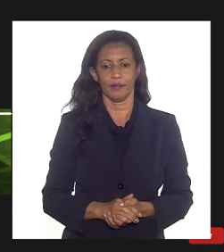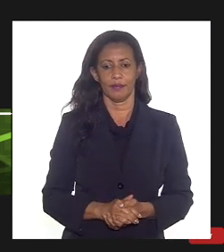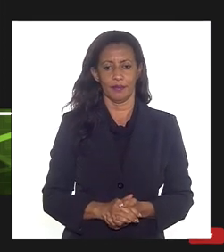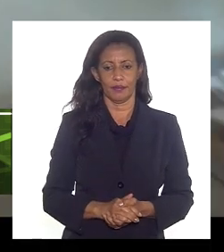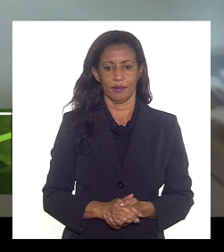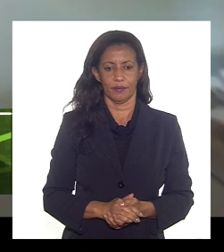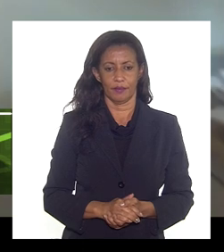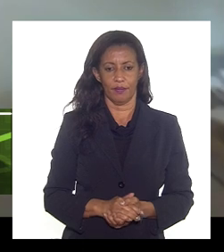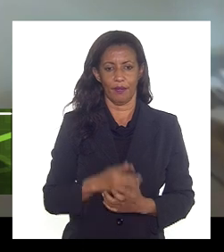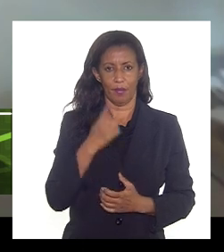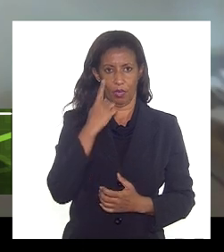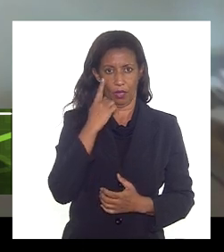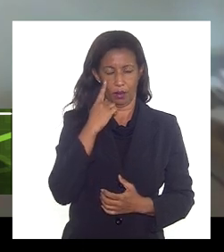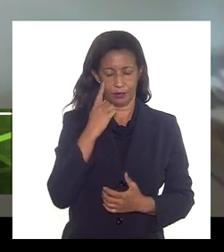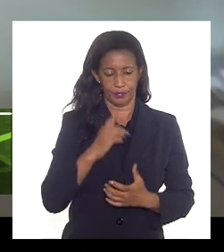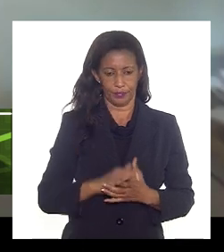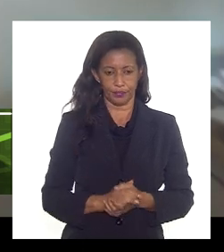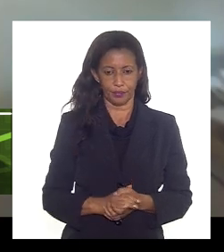veja só